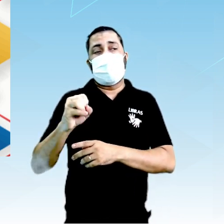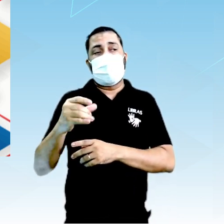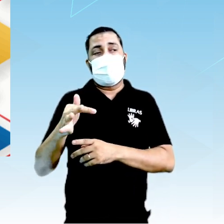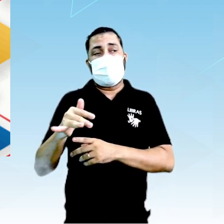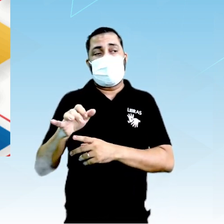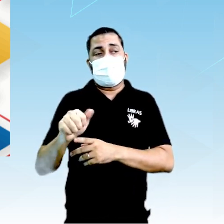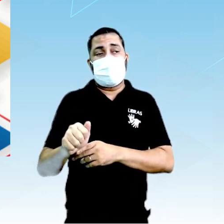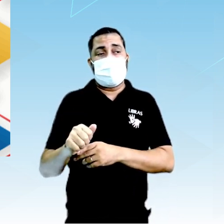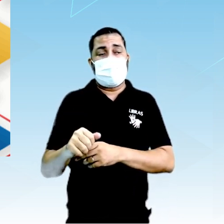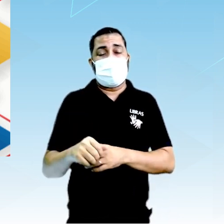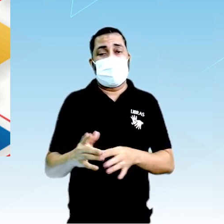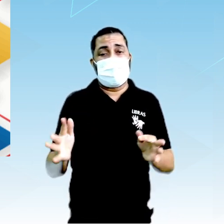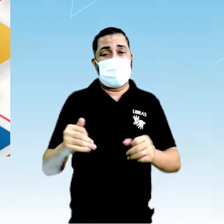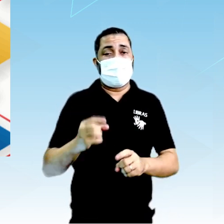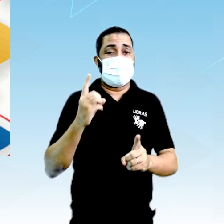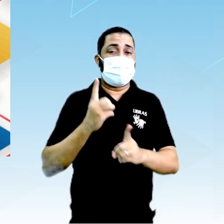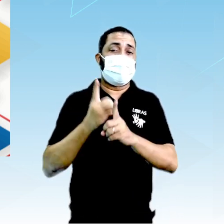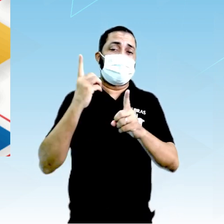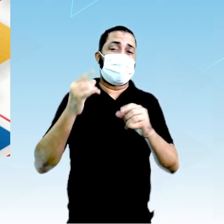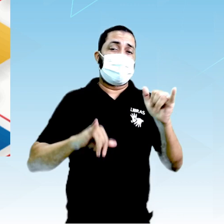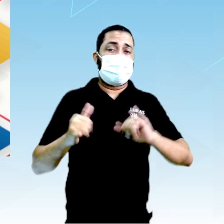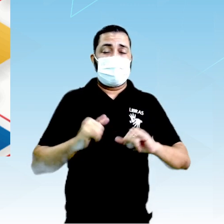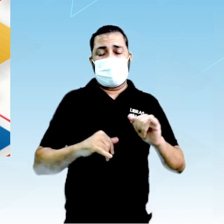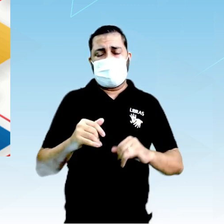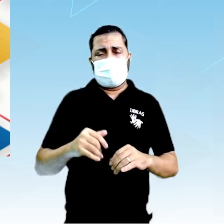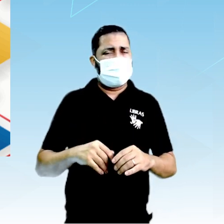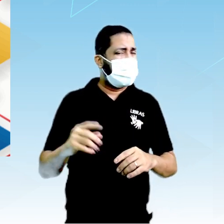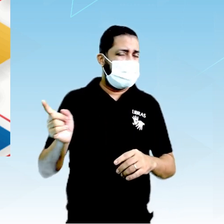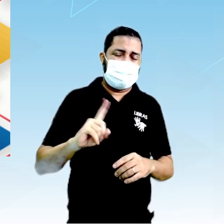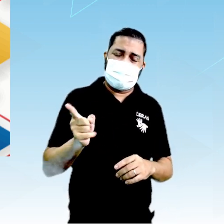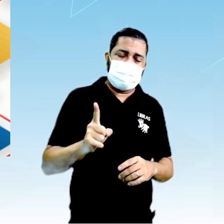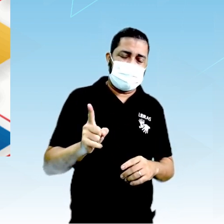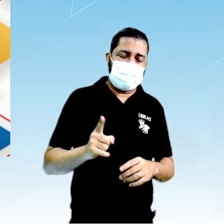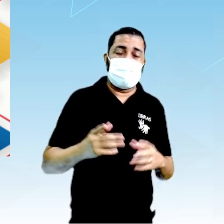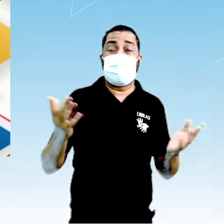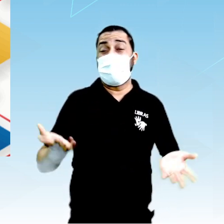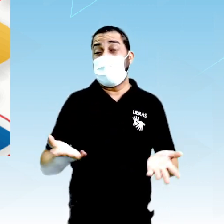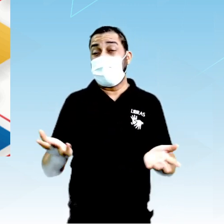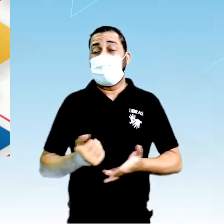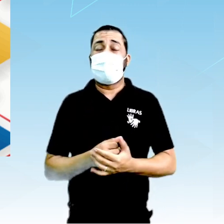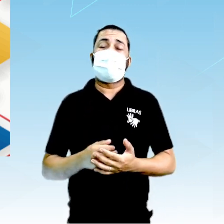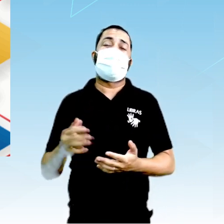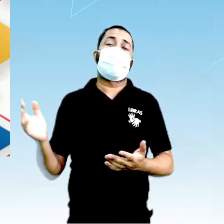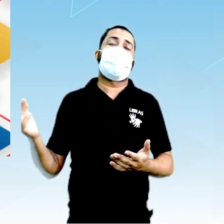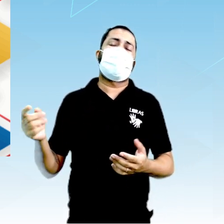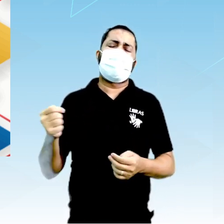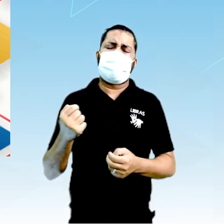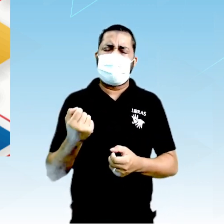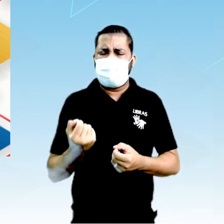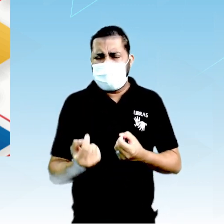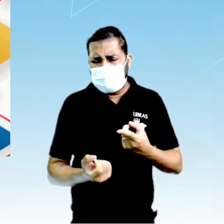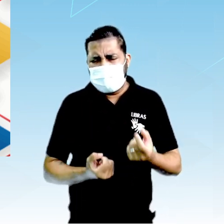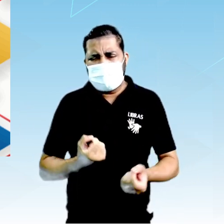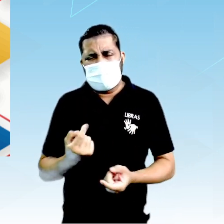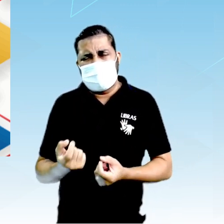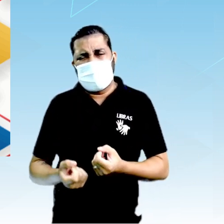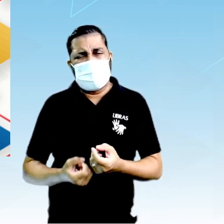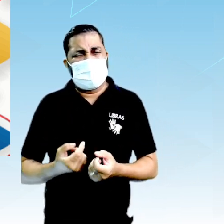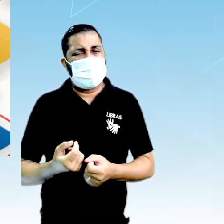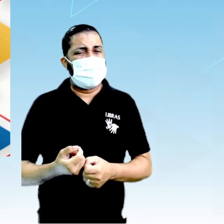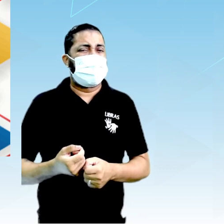Finda por aí as descobertas da química? A gente sabe que não. Mesmo hoje algumas pequeniníssimas